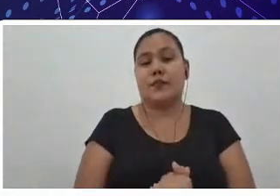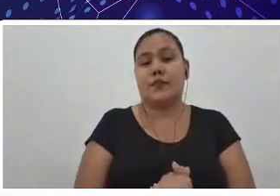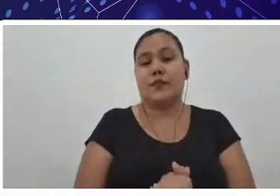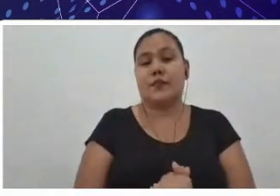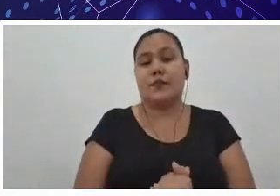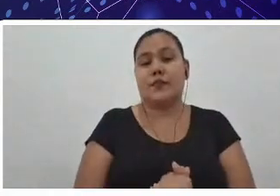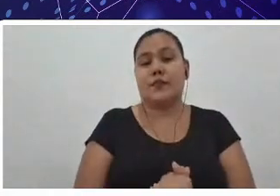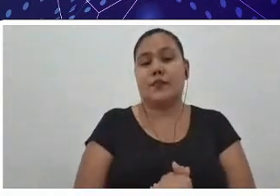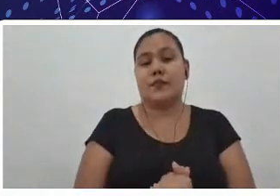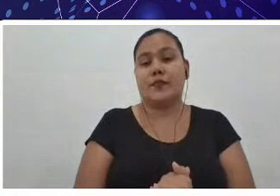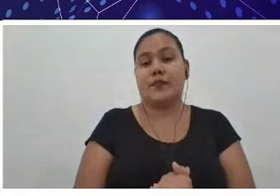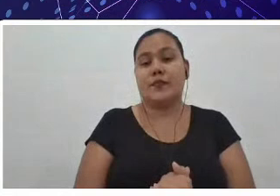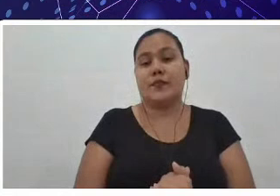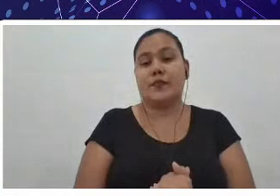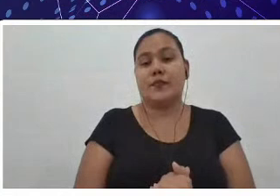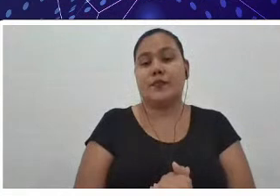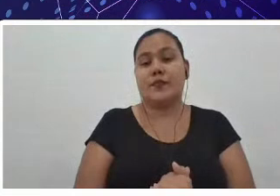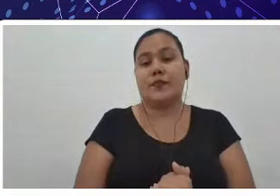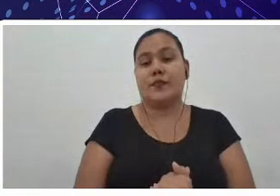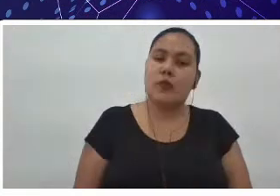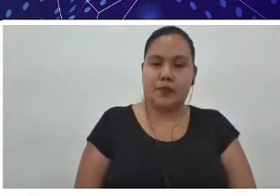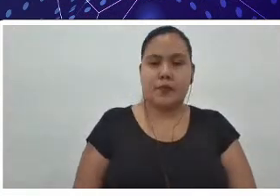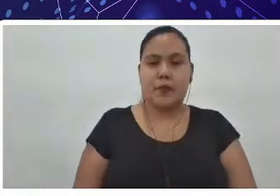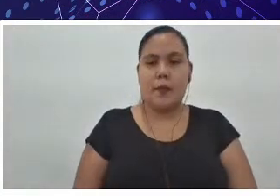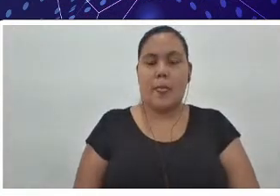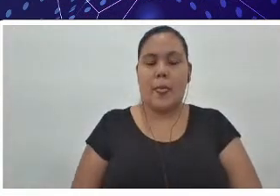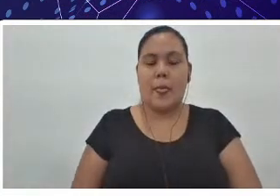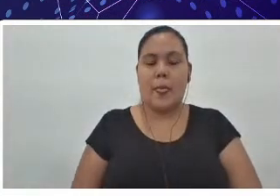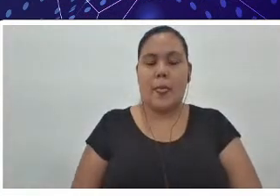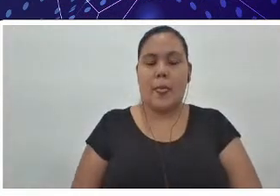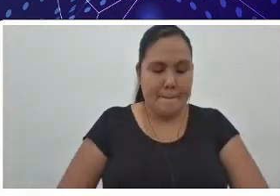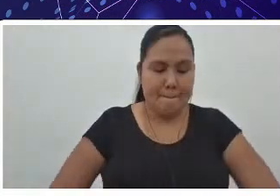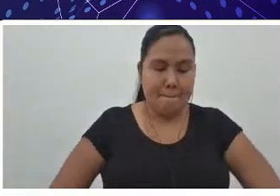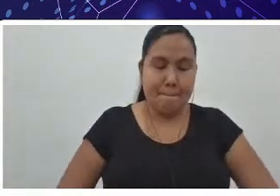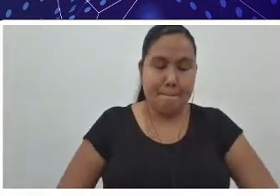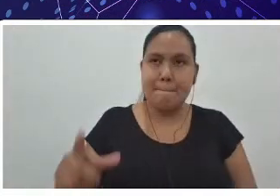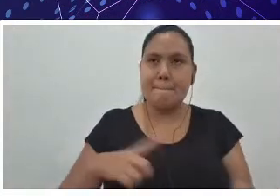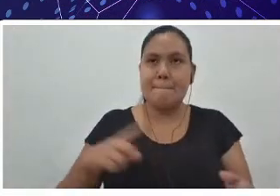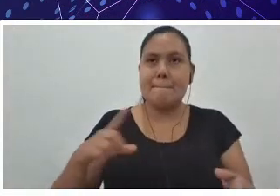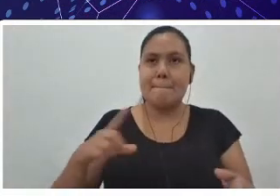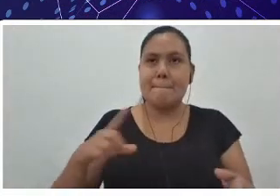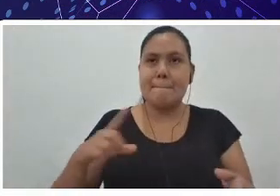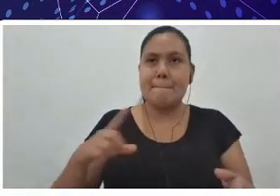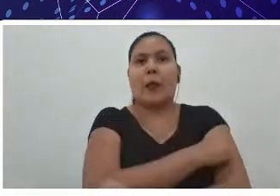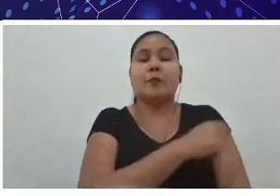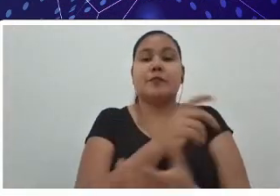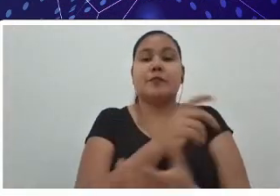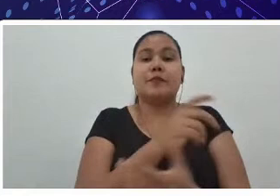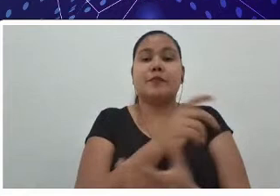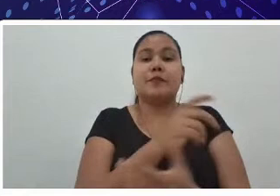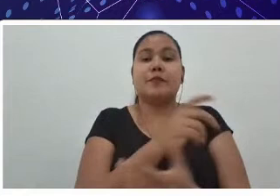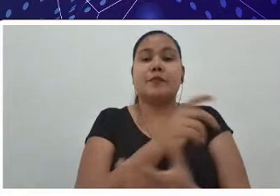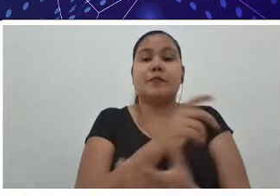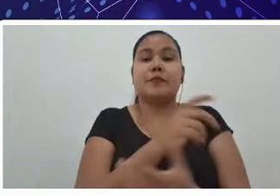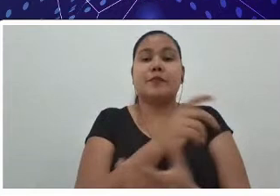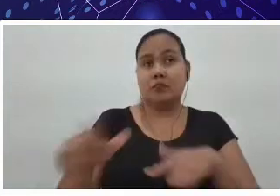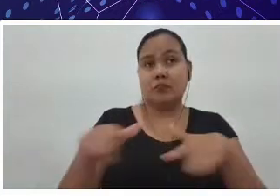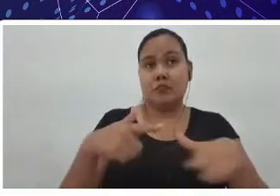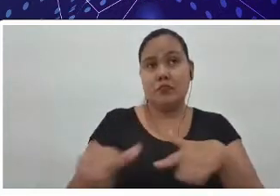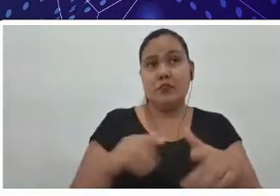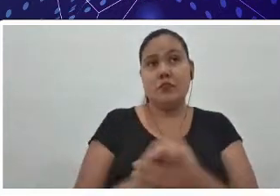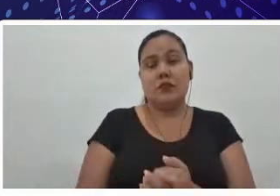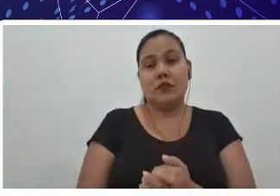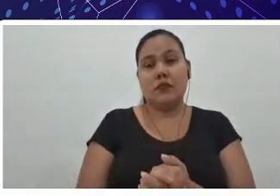docentes, e também nós temos alguns alunos nossos que já estão trabalhando, inclusive, em colégios agrícolas, como docentes.